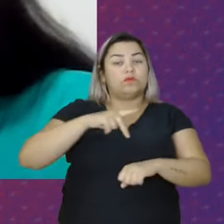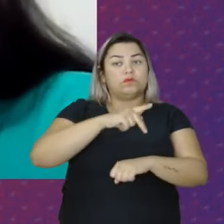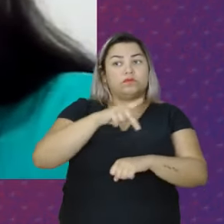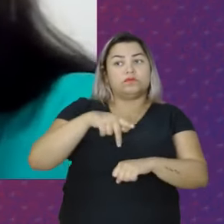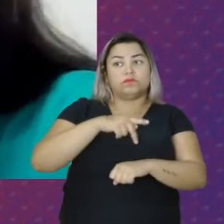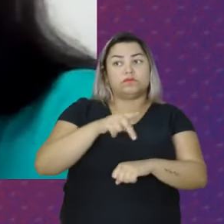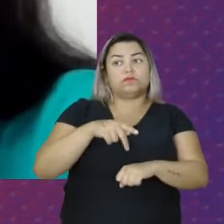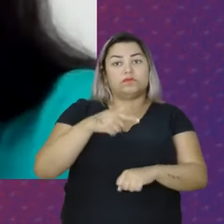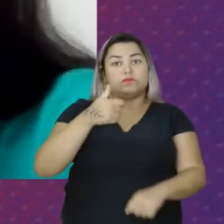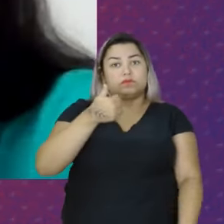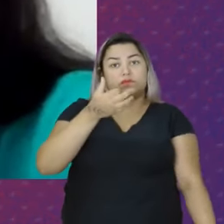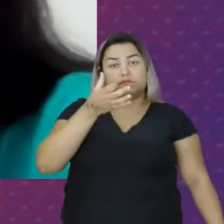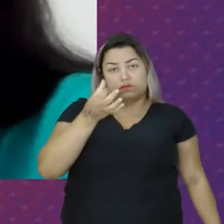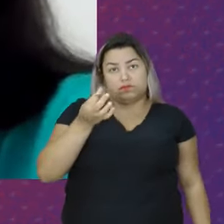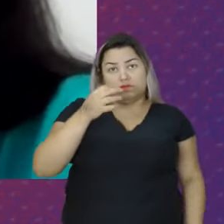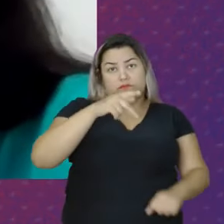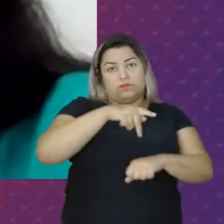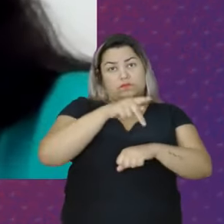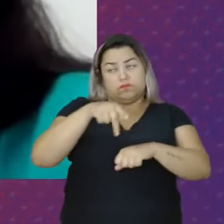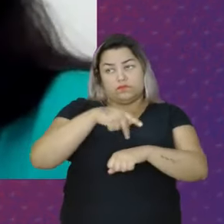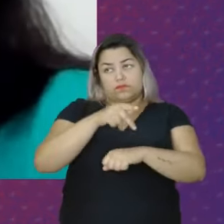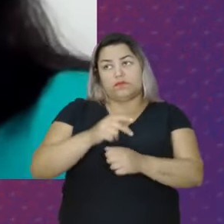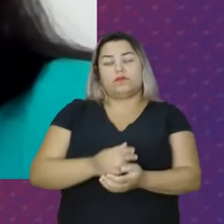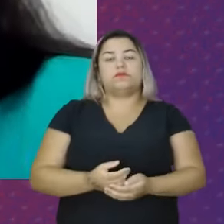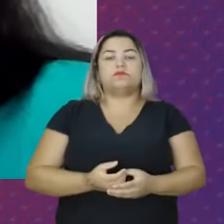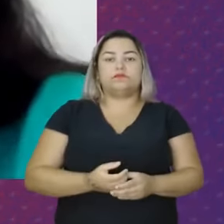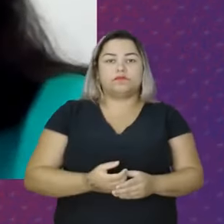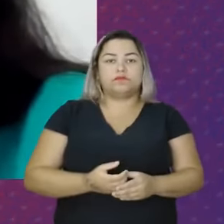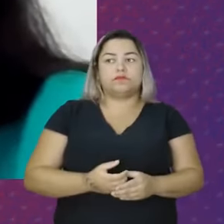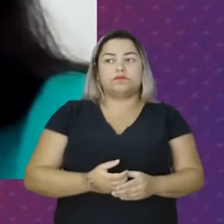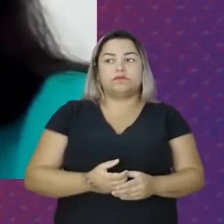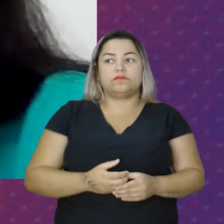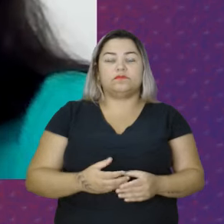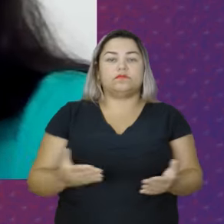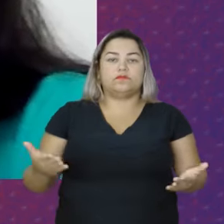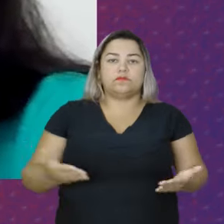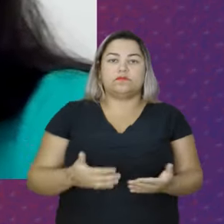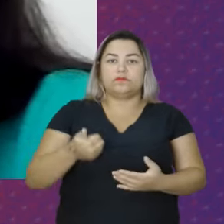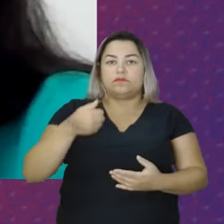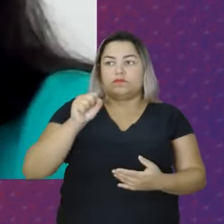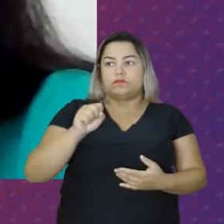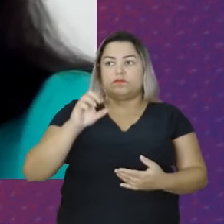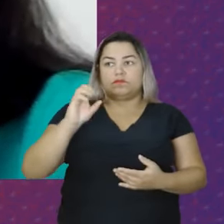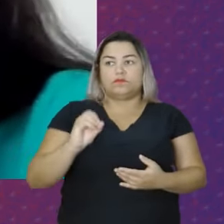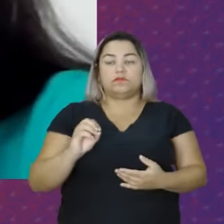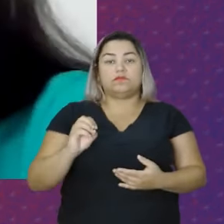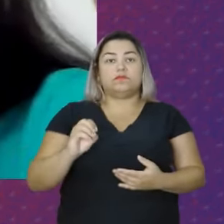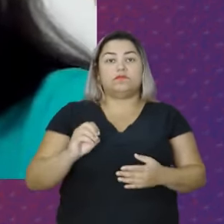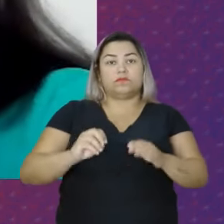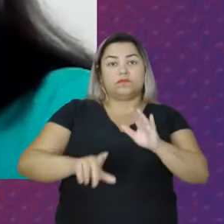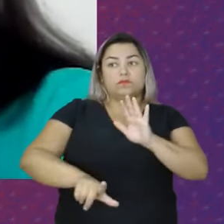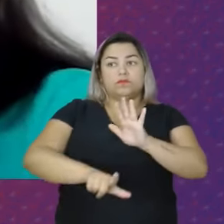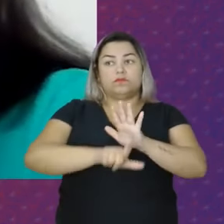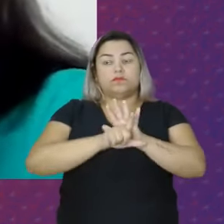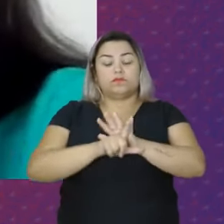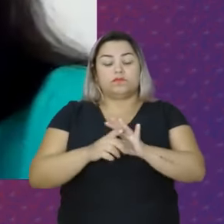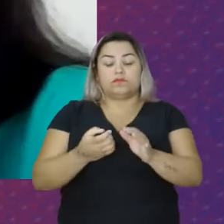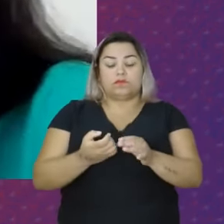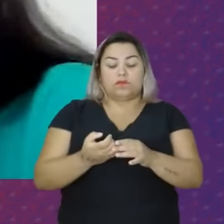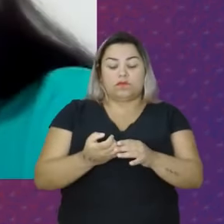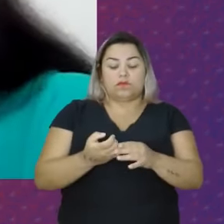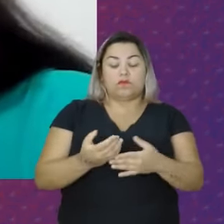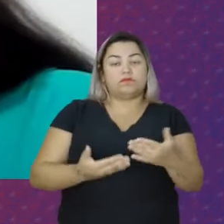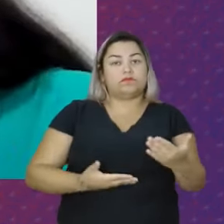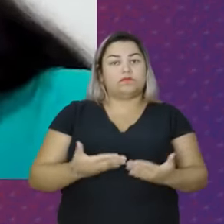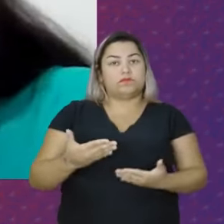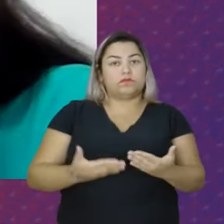Chegou até 16 países A época Hoje o Ligue 180 Ele é definido Segundo a legislação Como um serviço